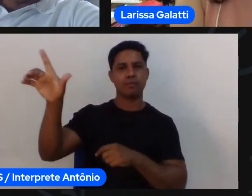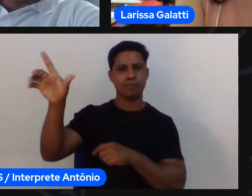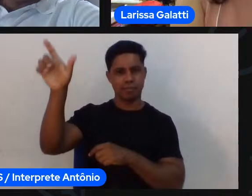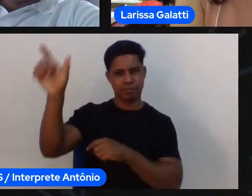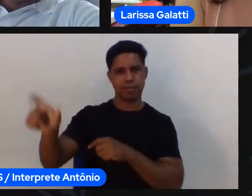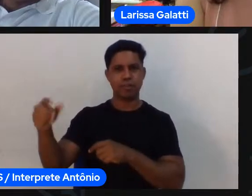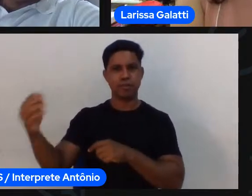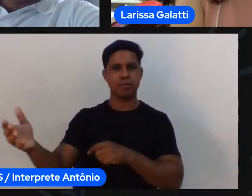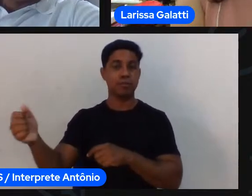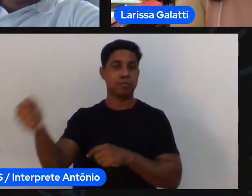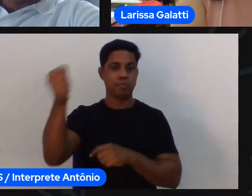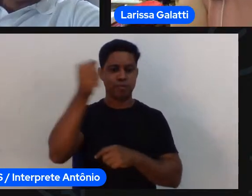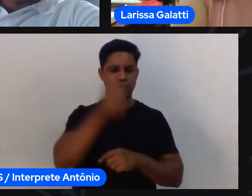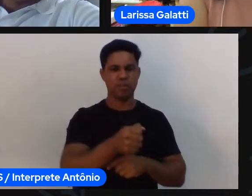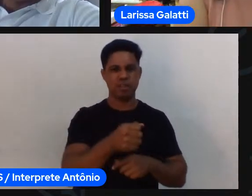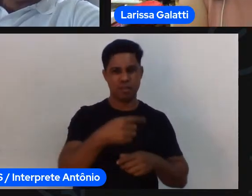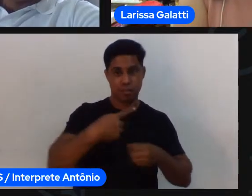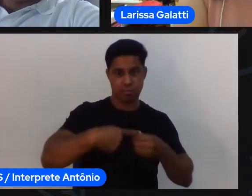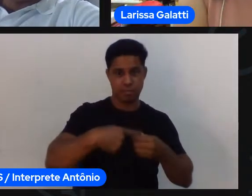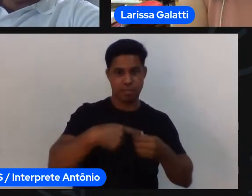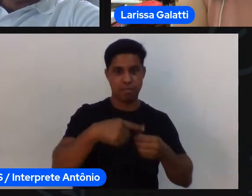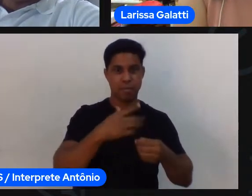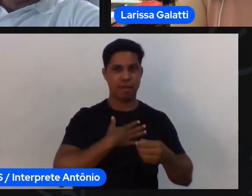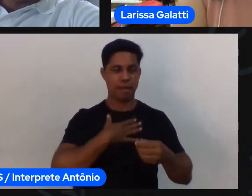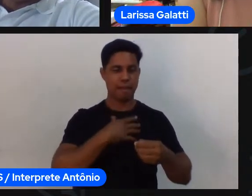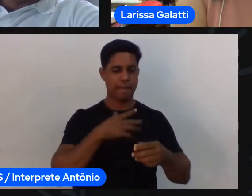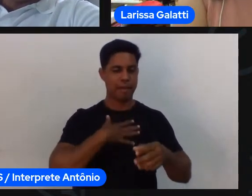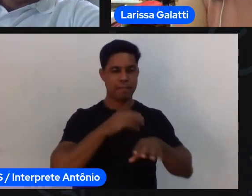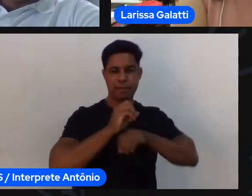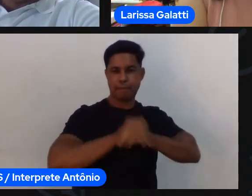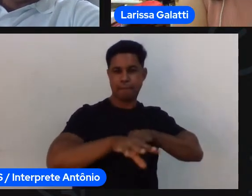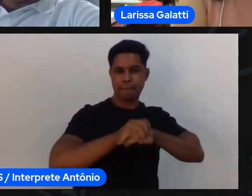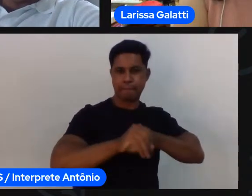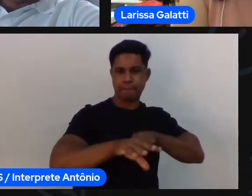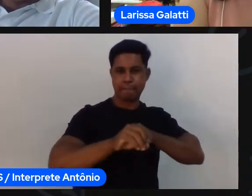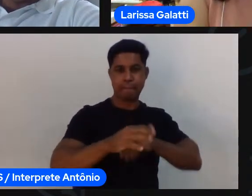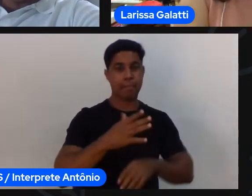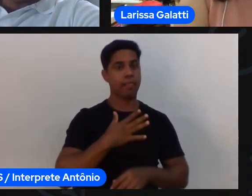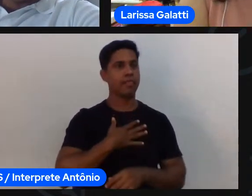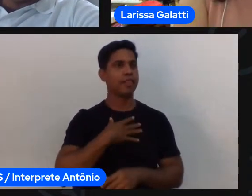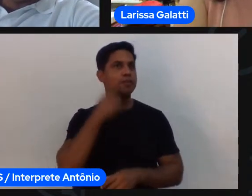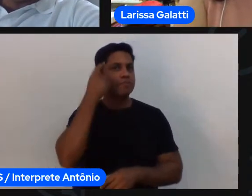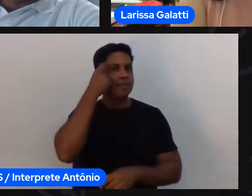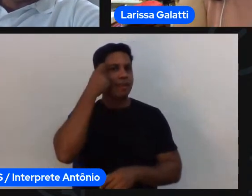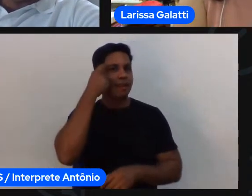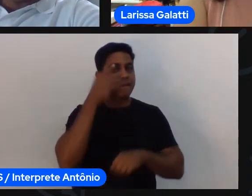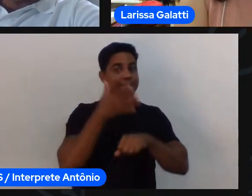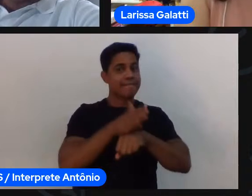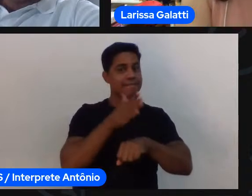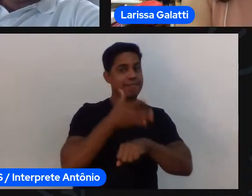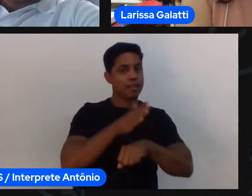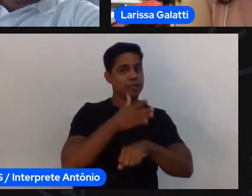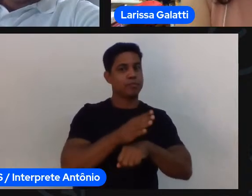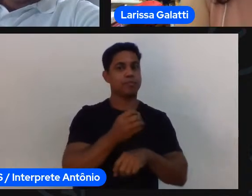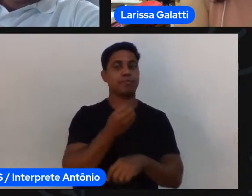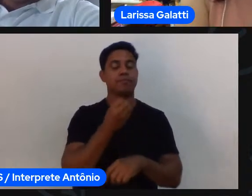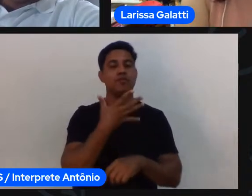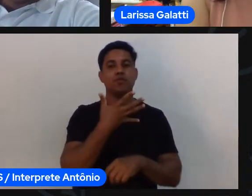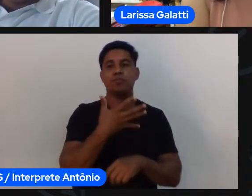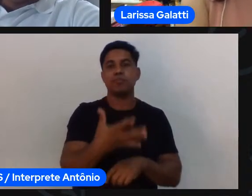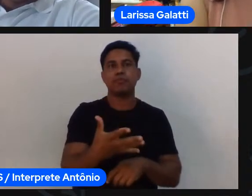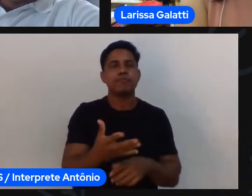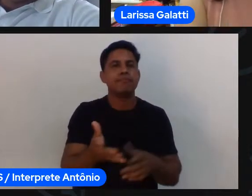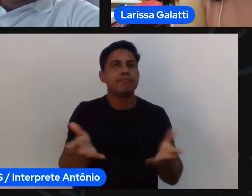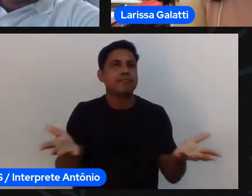quando eu fui ver os artigos científicos que falavam sobre a formação de treinadores no ambiente universitário tava escrito ali que mais do que eu vi era